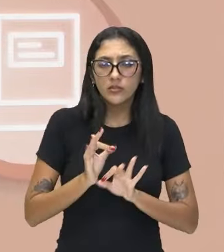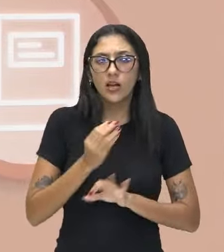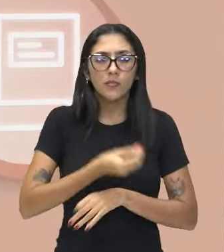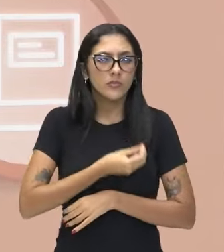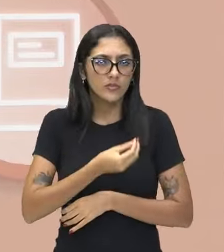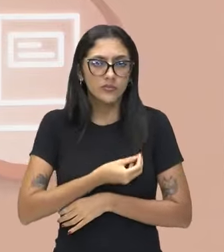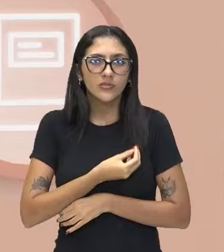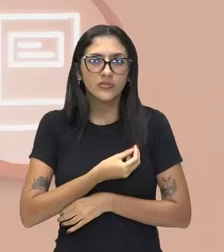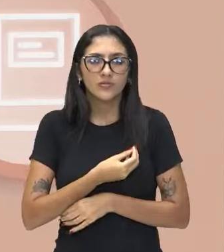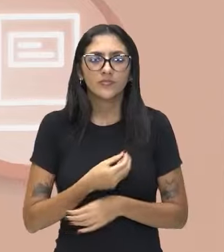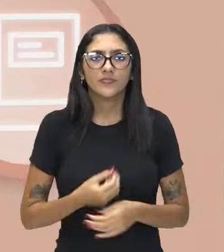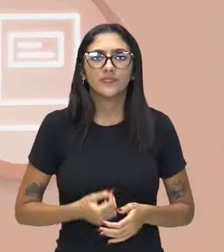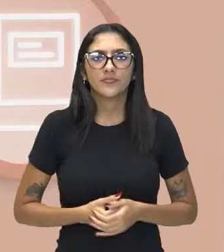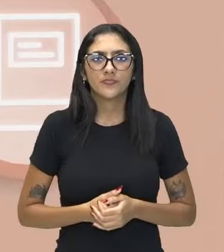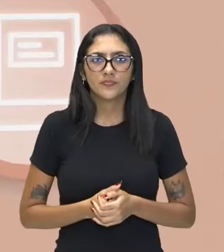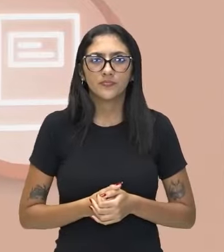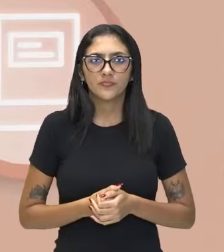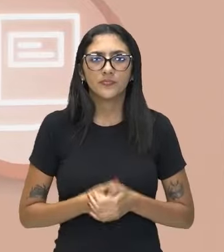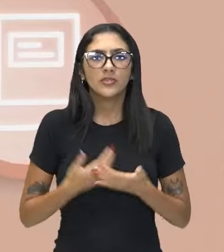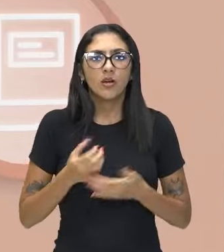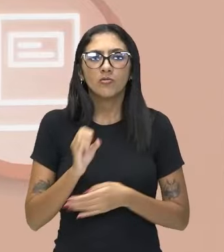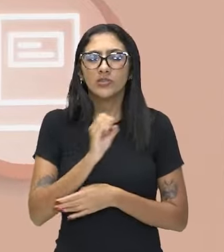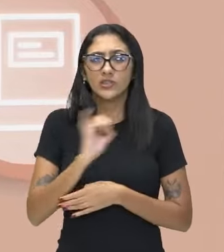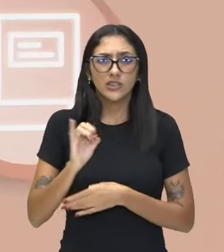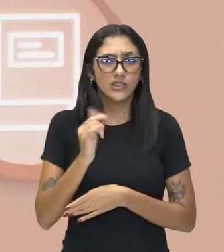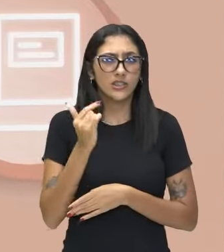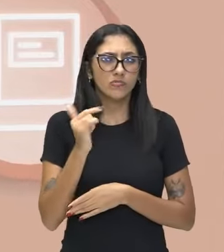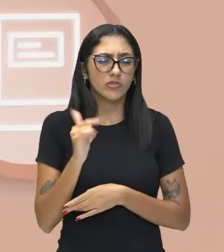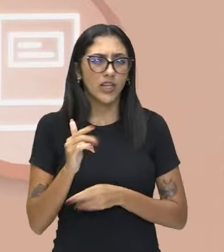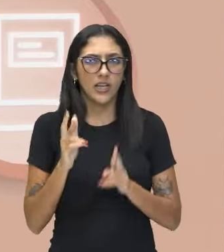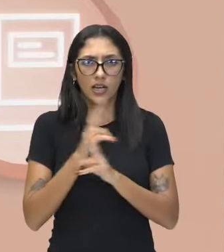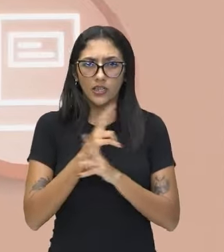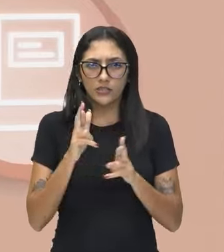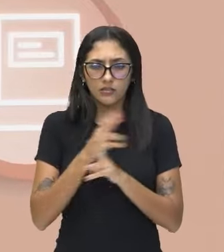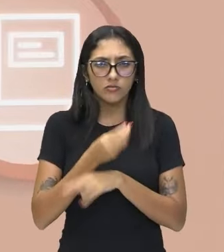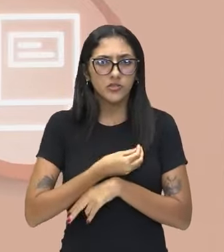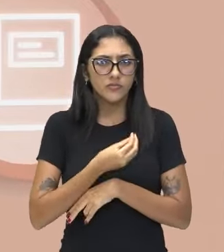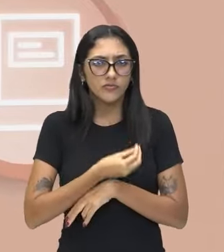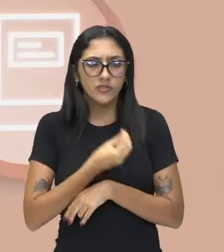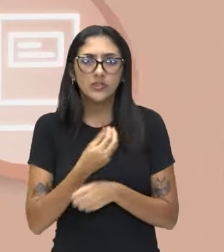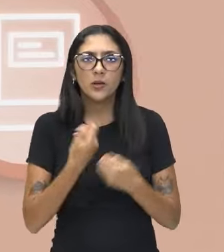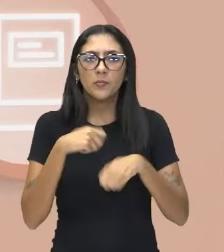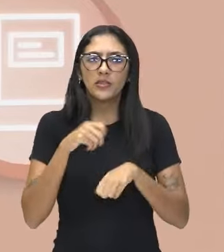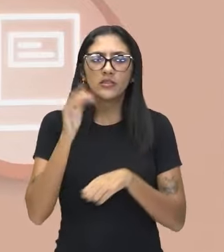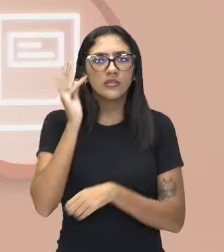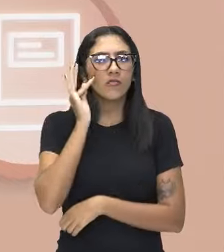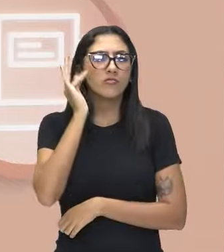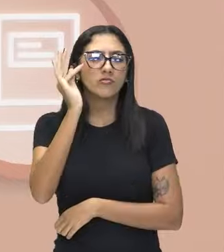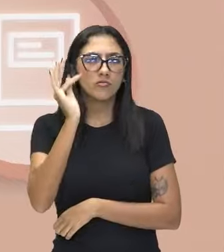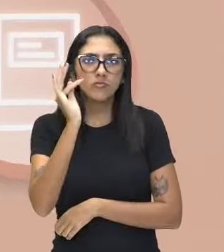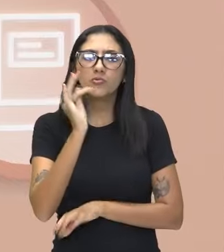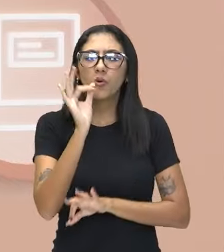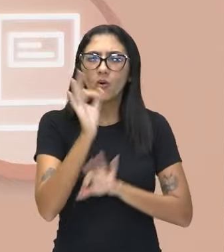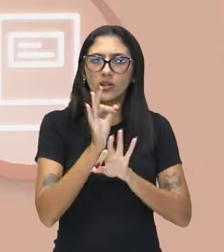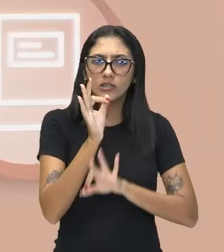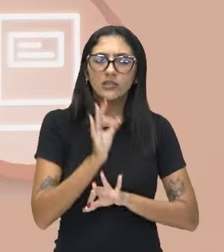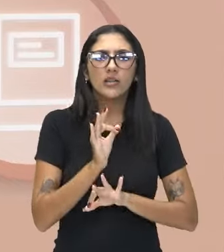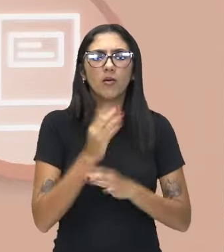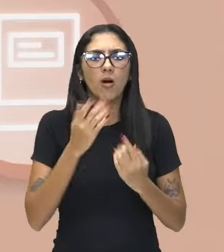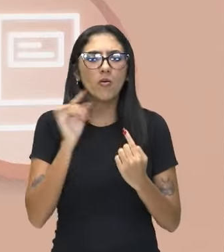é. Então, se não é, então tem que ser. Como é que eu vou ser? Projetando isso daí.